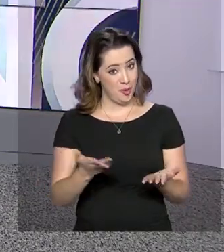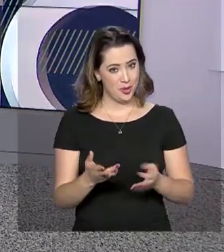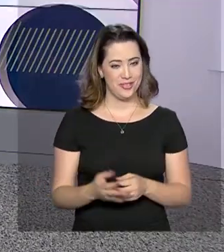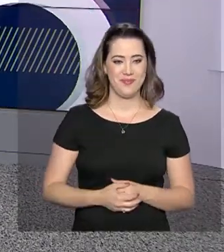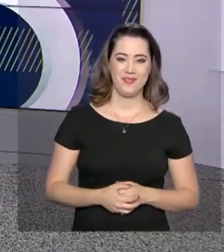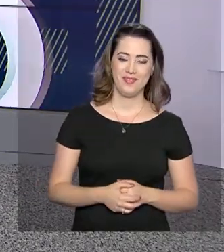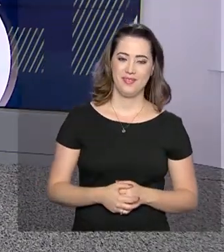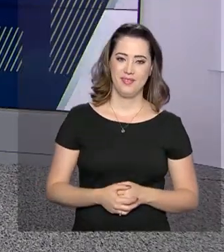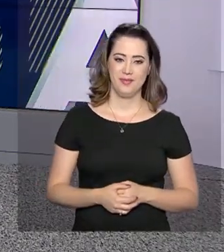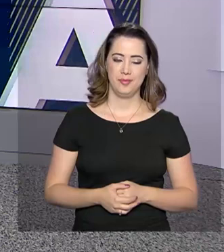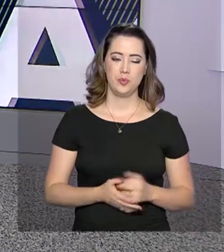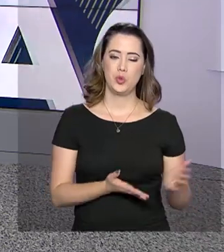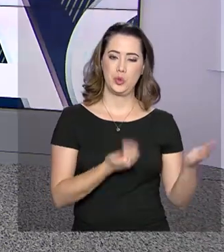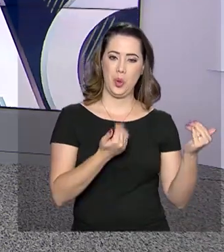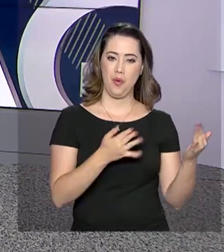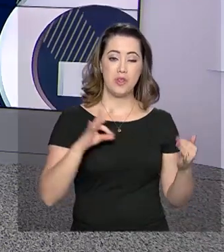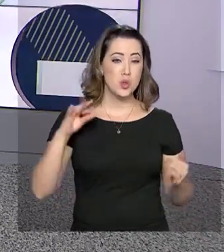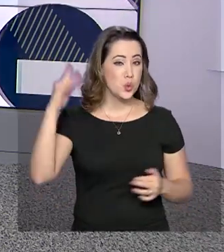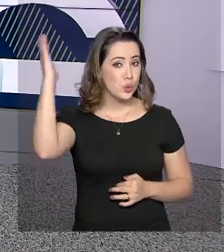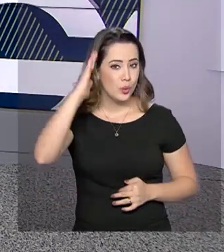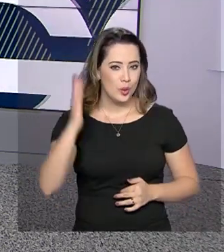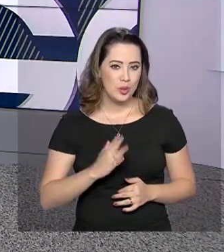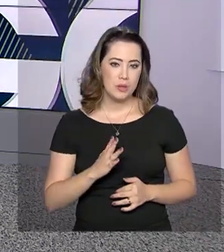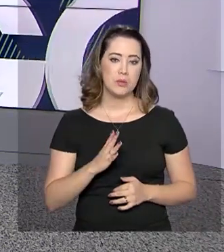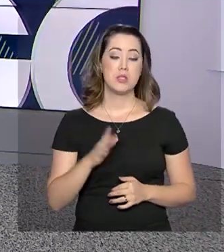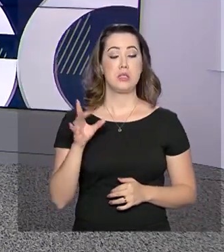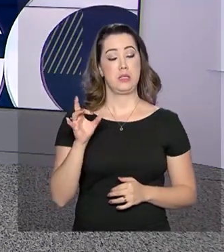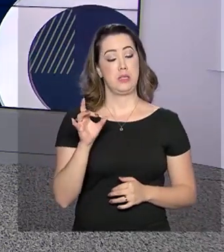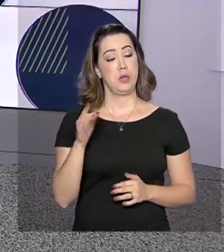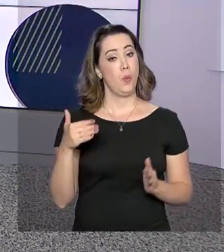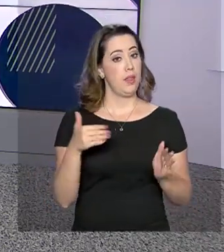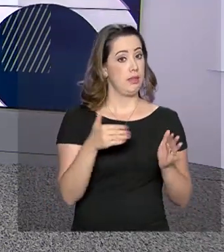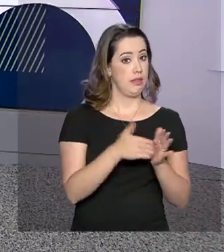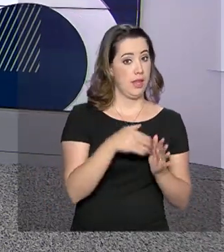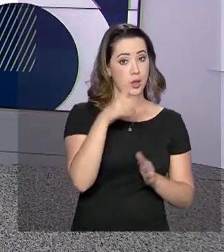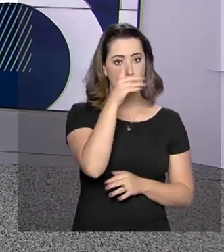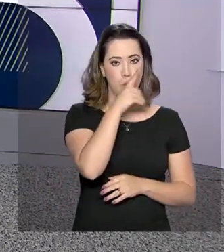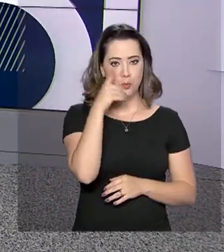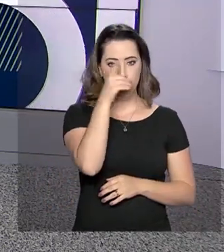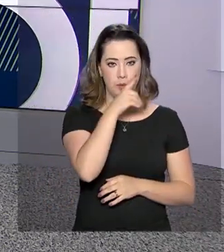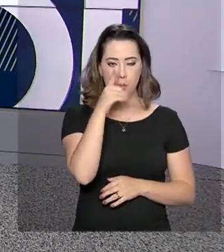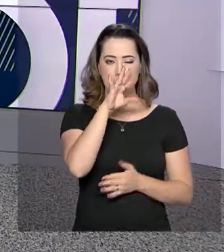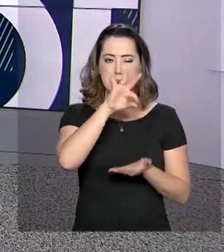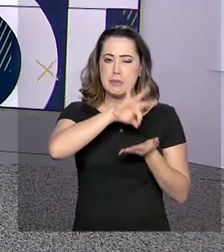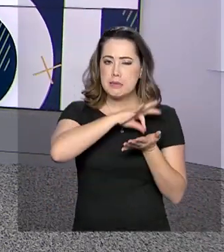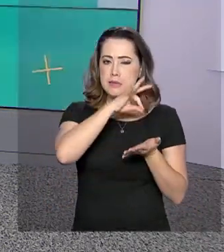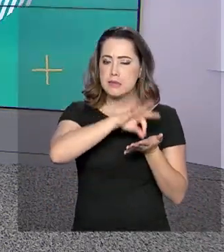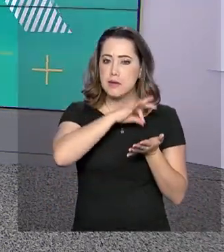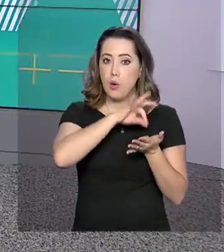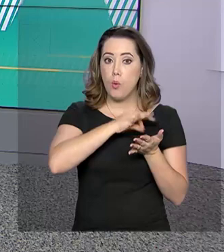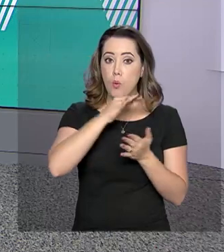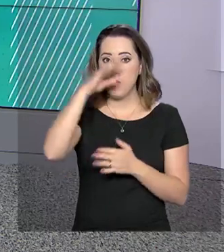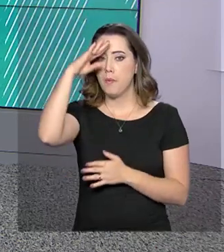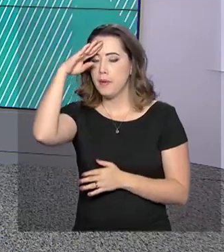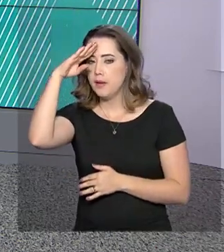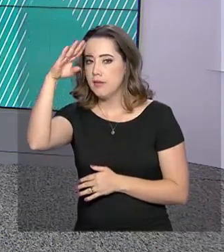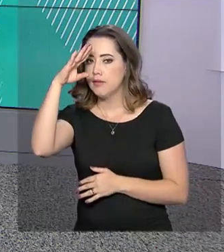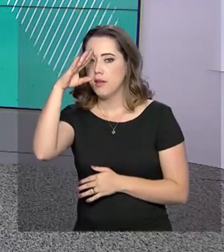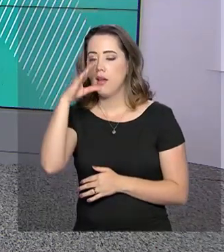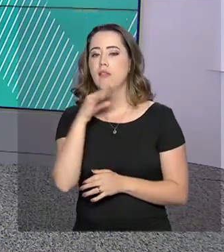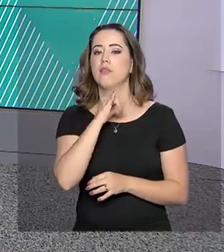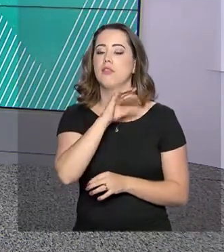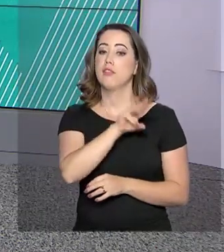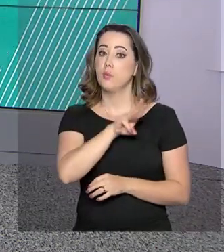Jovens de todo o país têm só até este domingo, dia 30 de junho, para fazer o alistamento militar pela internet, ou então até